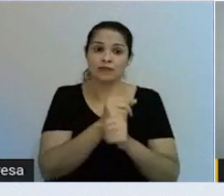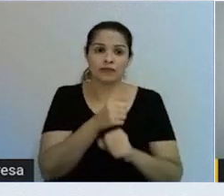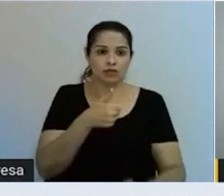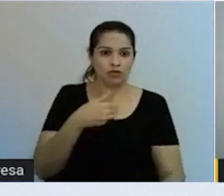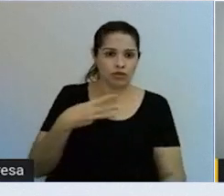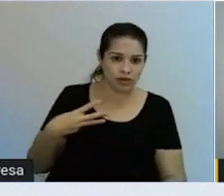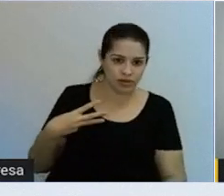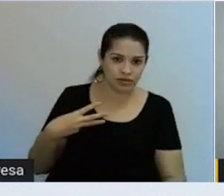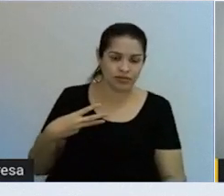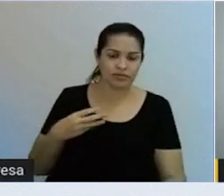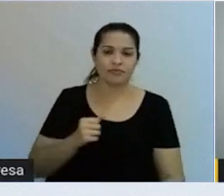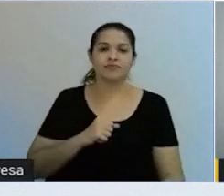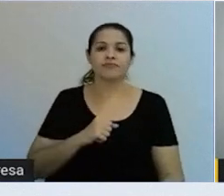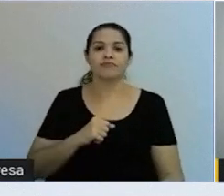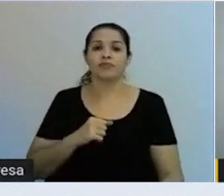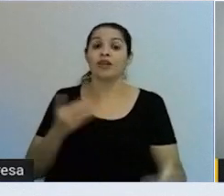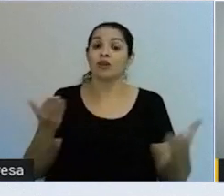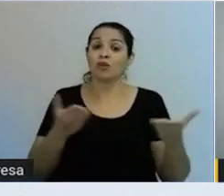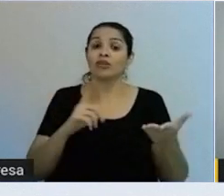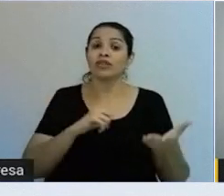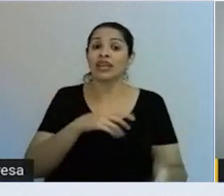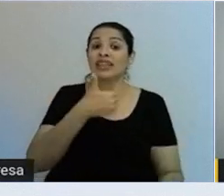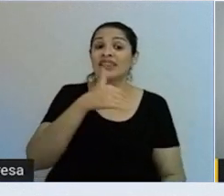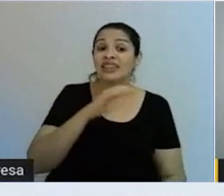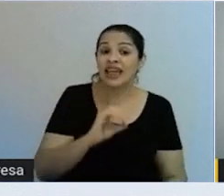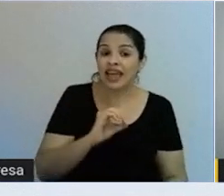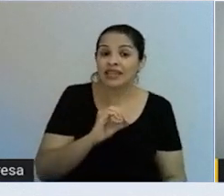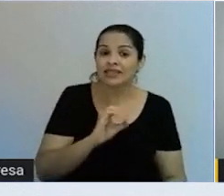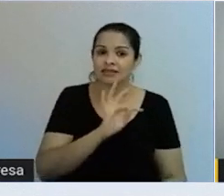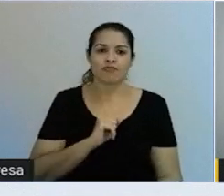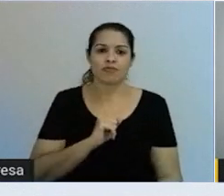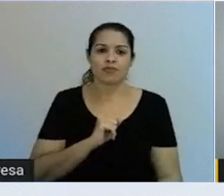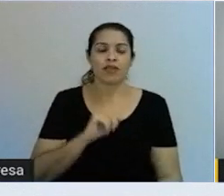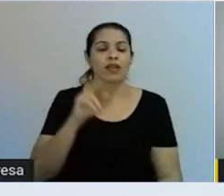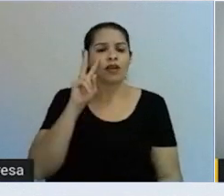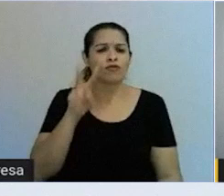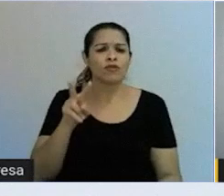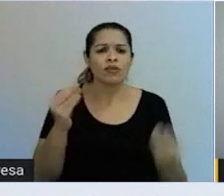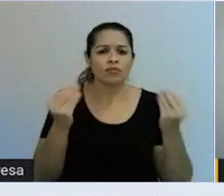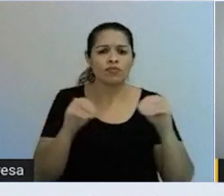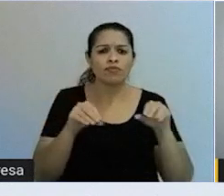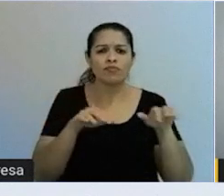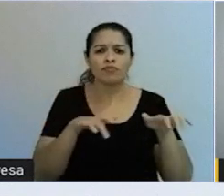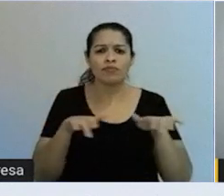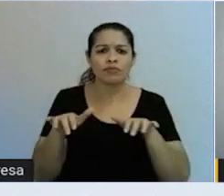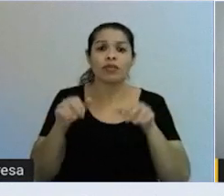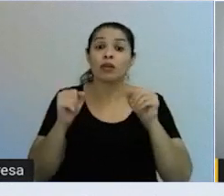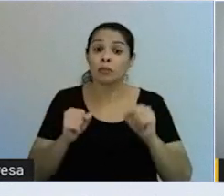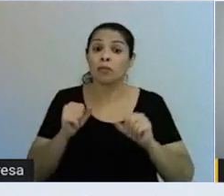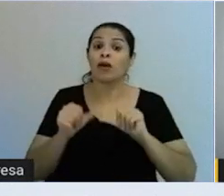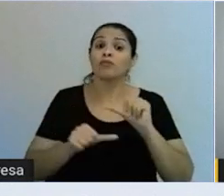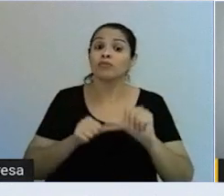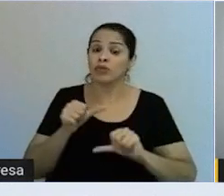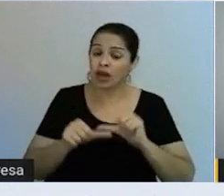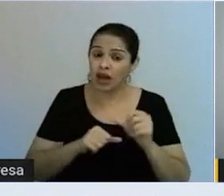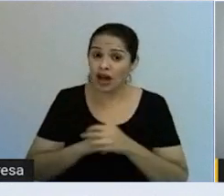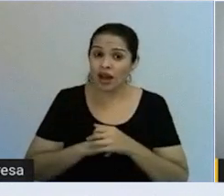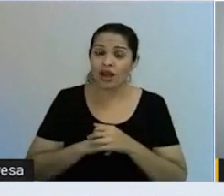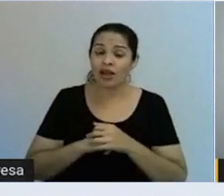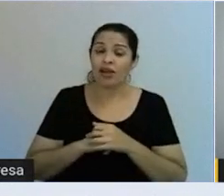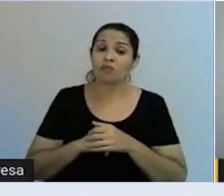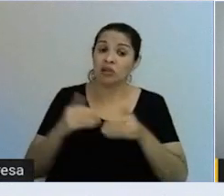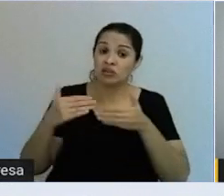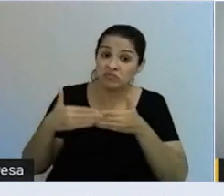dez pilares técnicos que na realidade eles se transformam em treze. Ele falou, isso pode mudar. Pode ser que daqui para frente